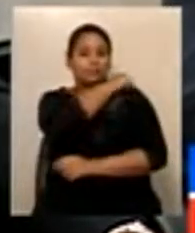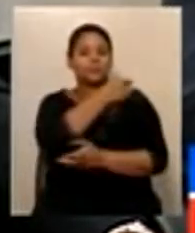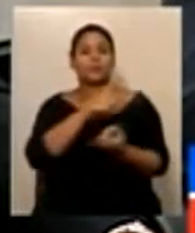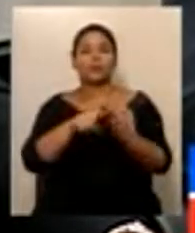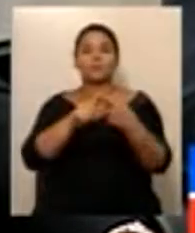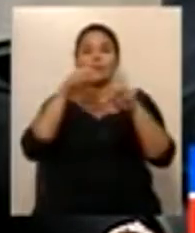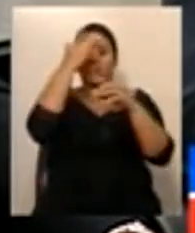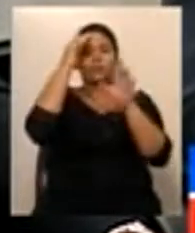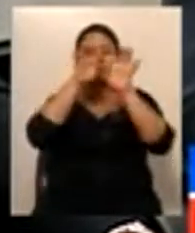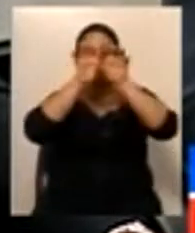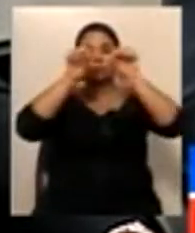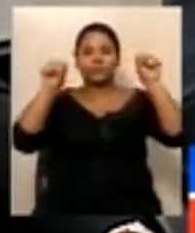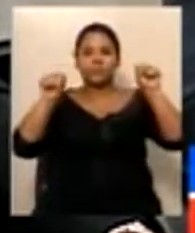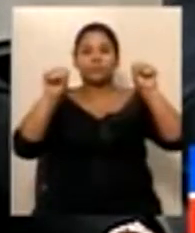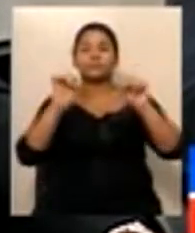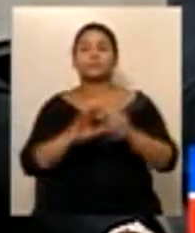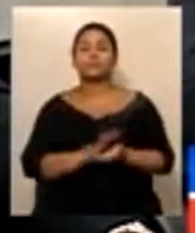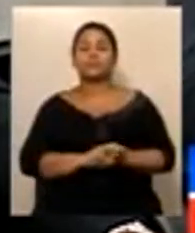engano,